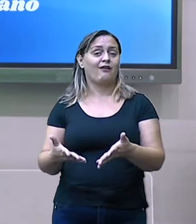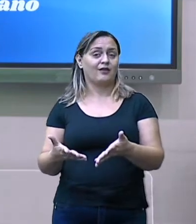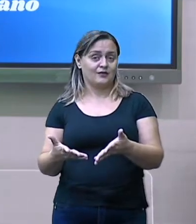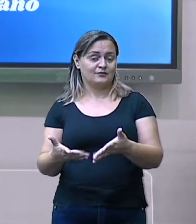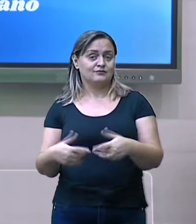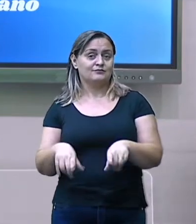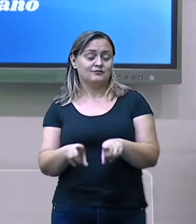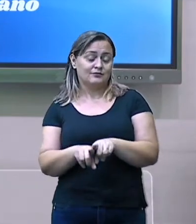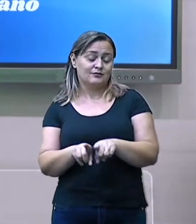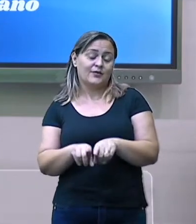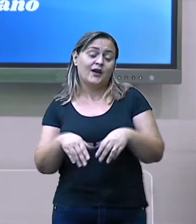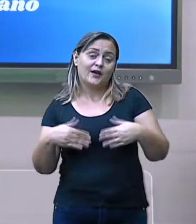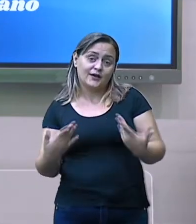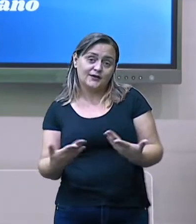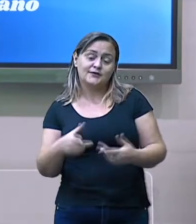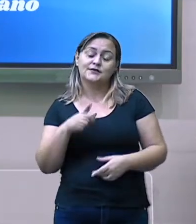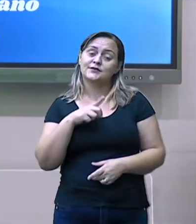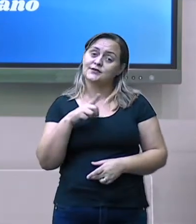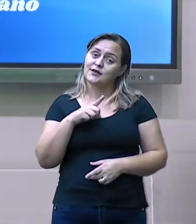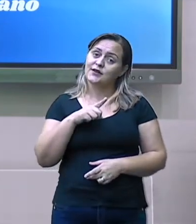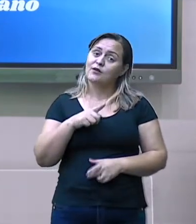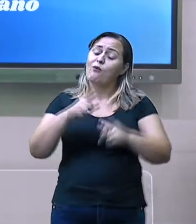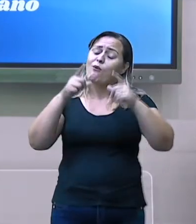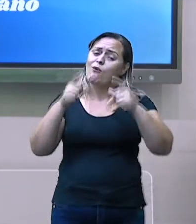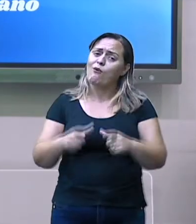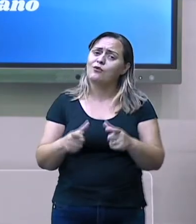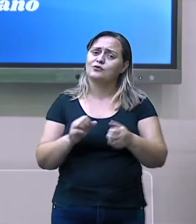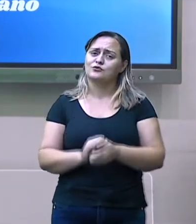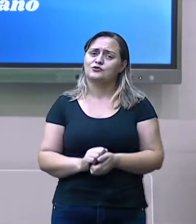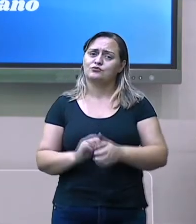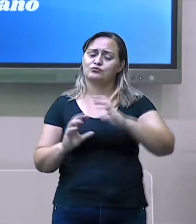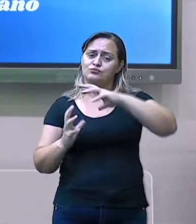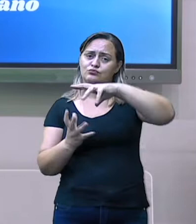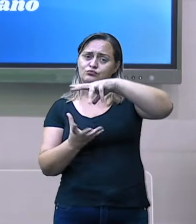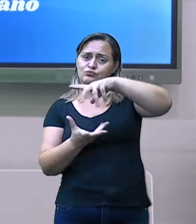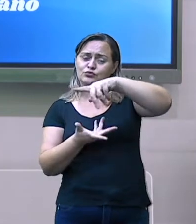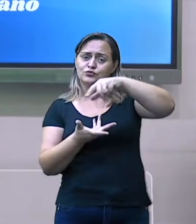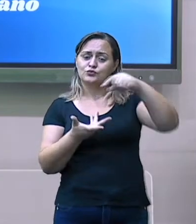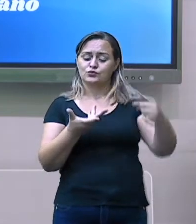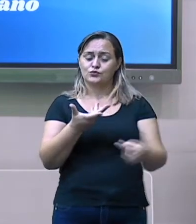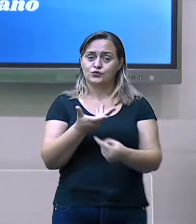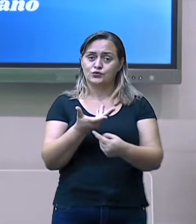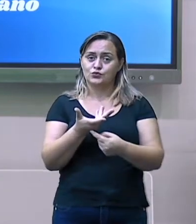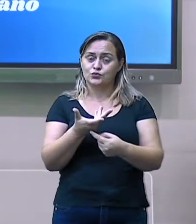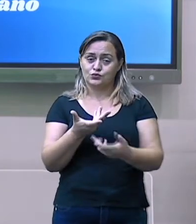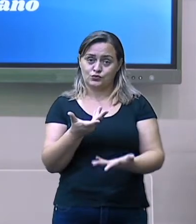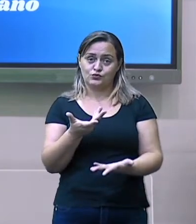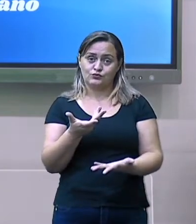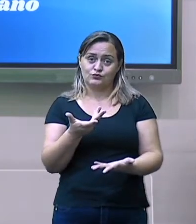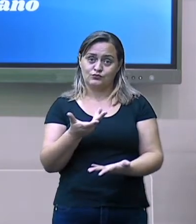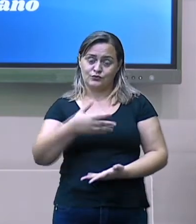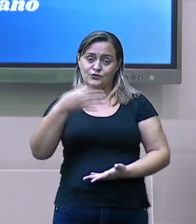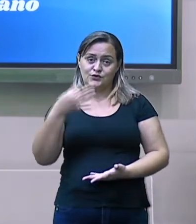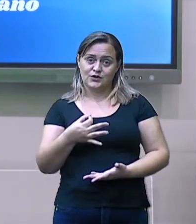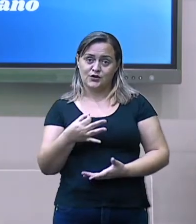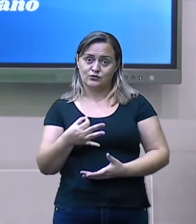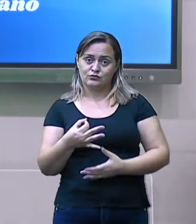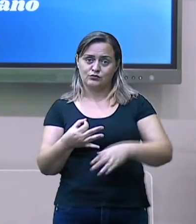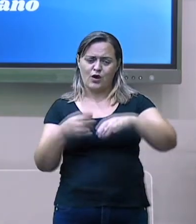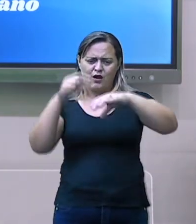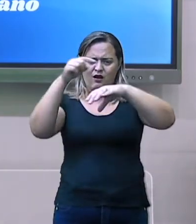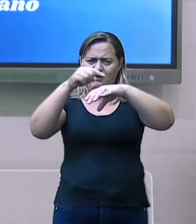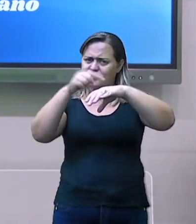encontrar o pinguim exatamente onde? No polo sul, não na região Ártica.